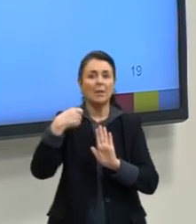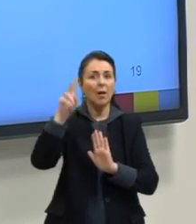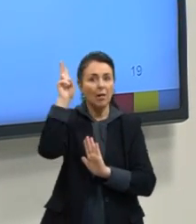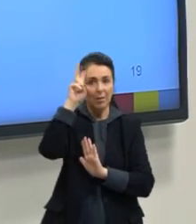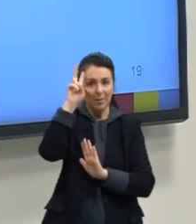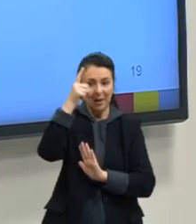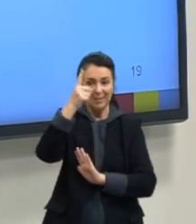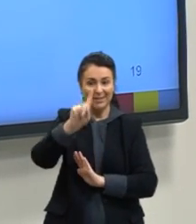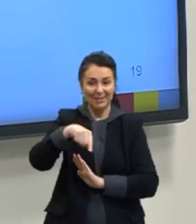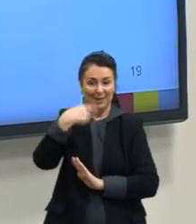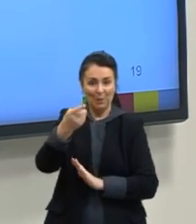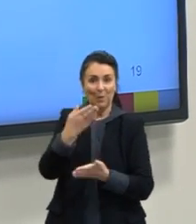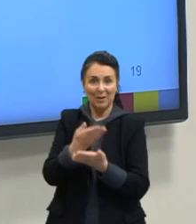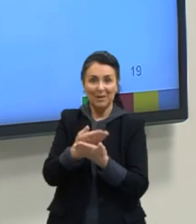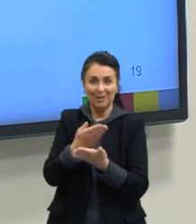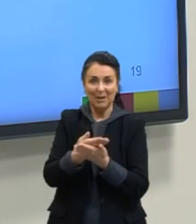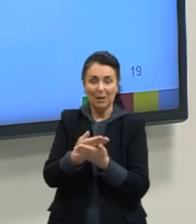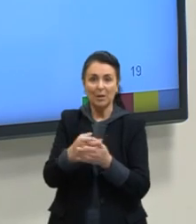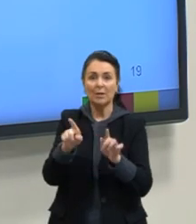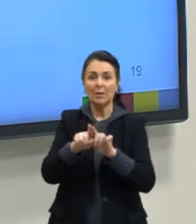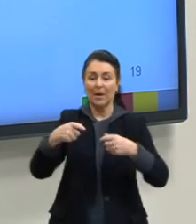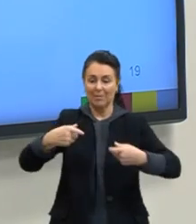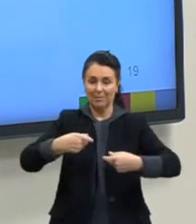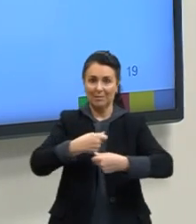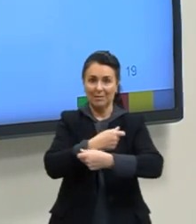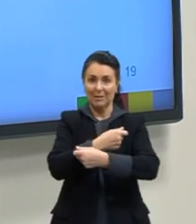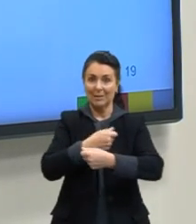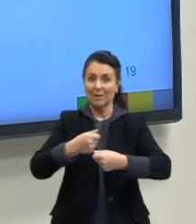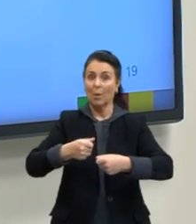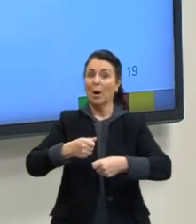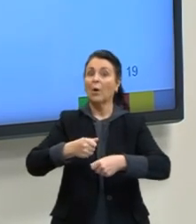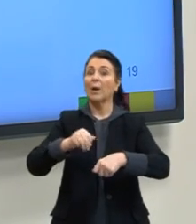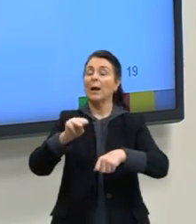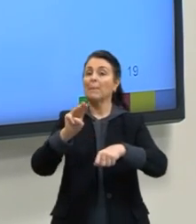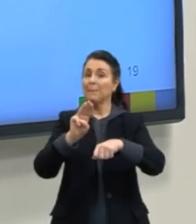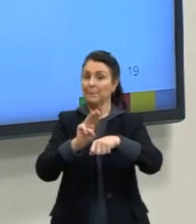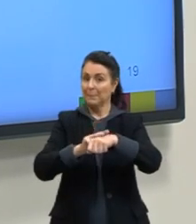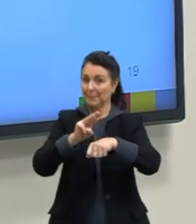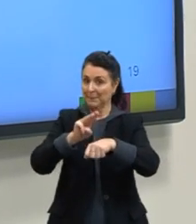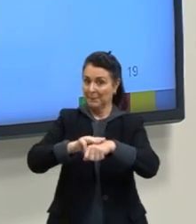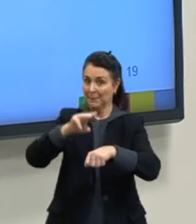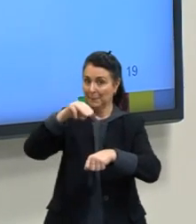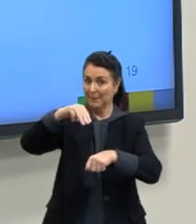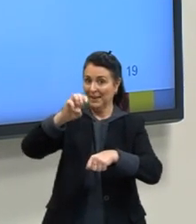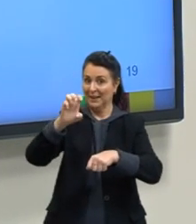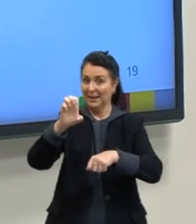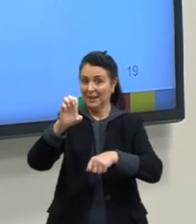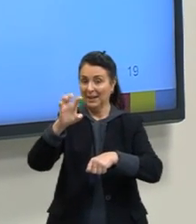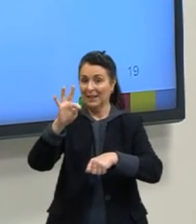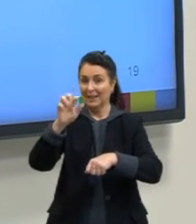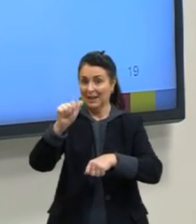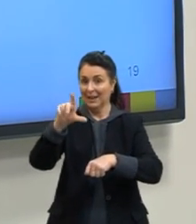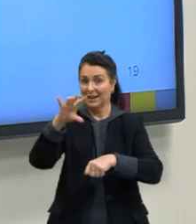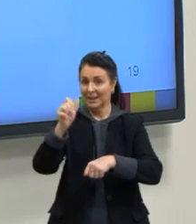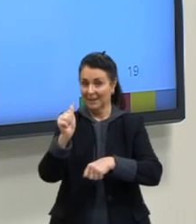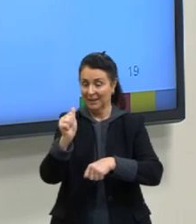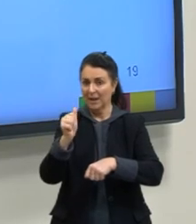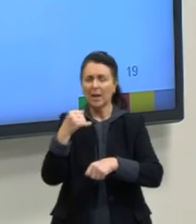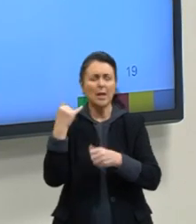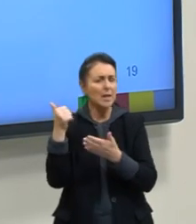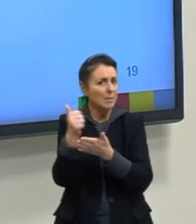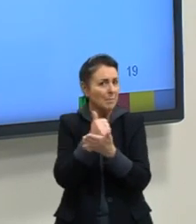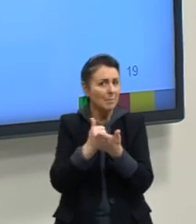para a próxima aula, né? A aula de ligação covalente metálica. E ela é fundamental para as três ligações,